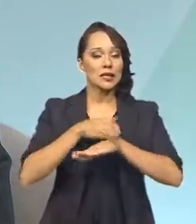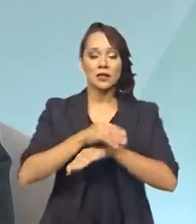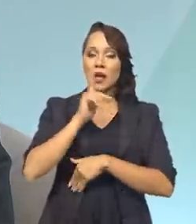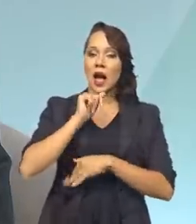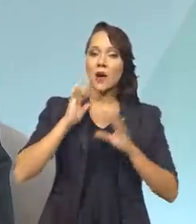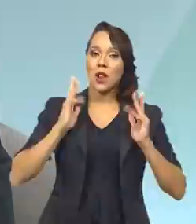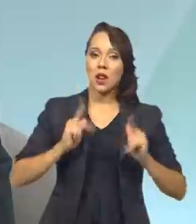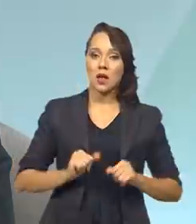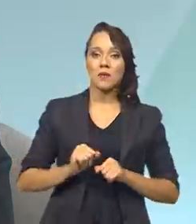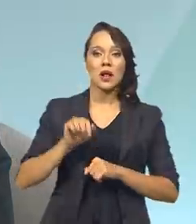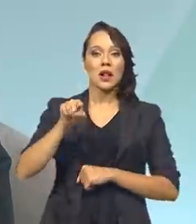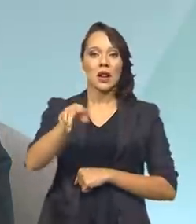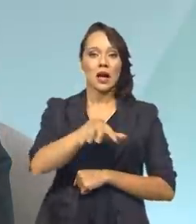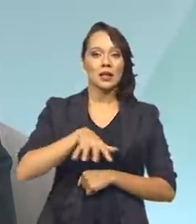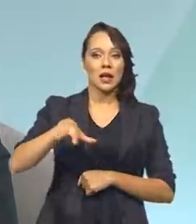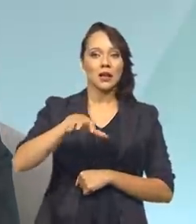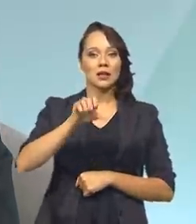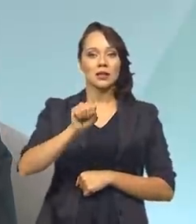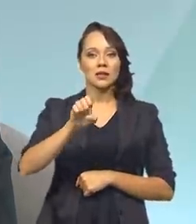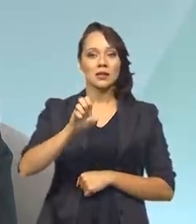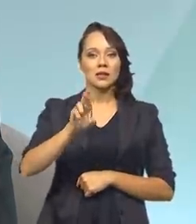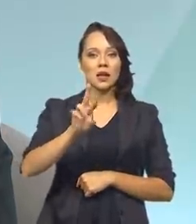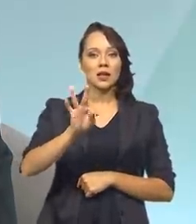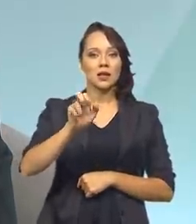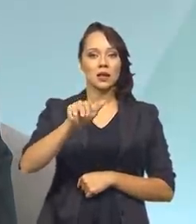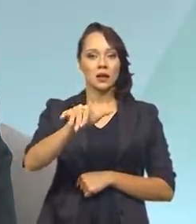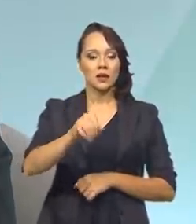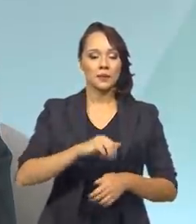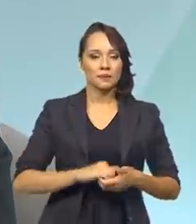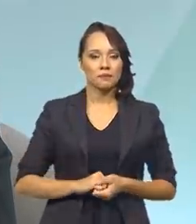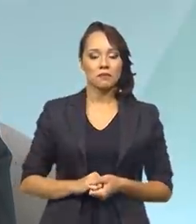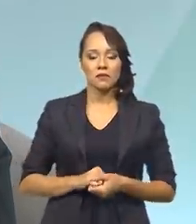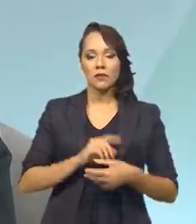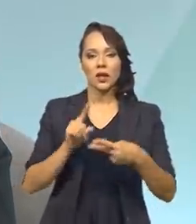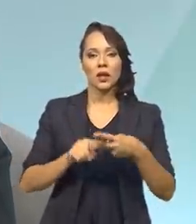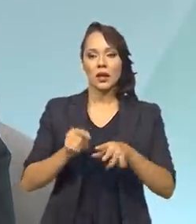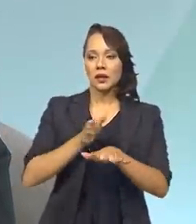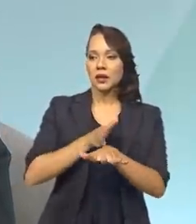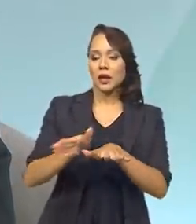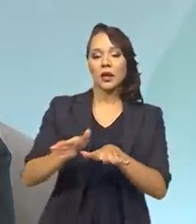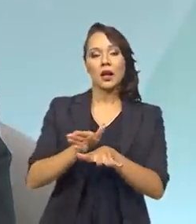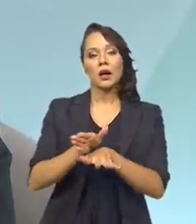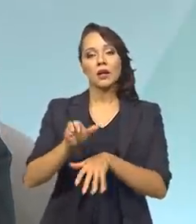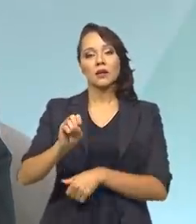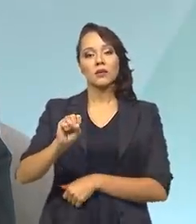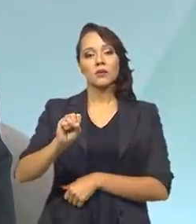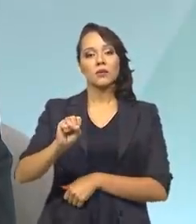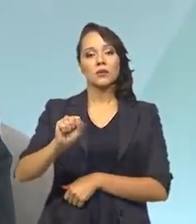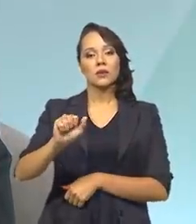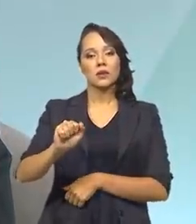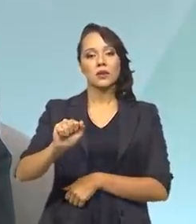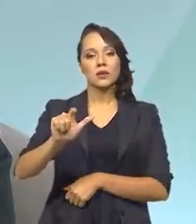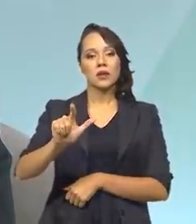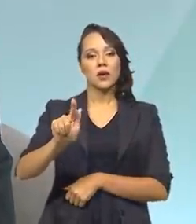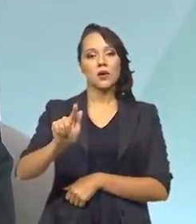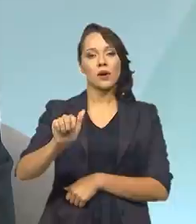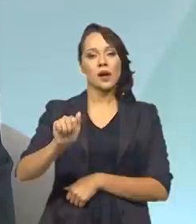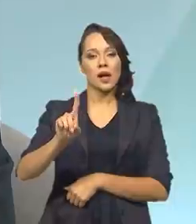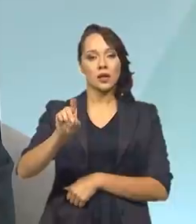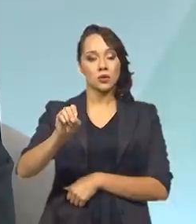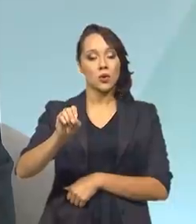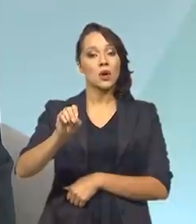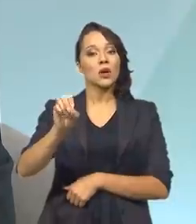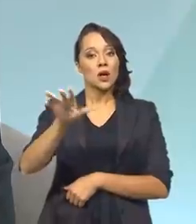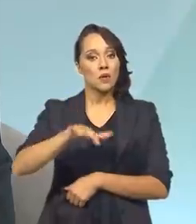naquela região de Sertânia, de Arco Verde. Nós temos aí o ramal do Salgado, que é uma obra importante para aquela